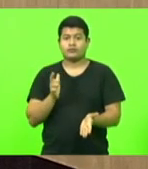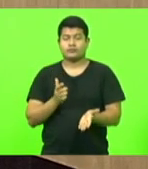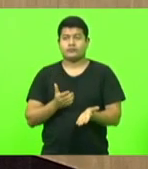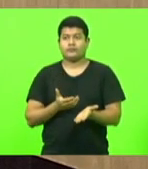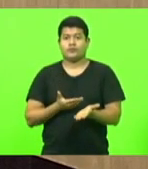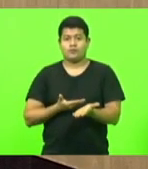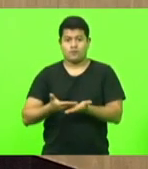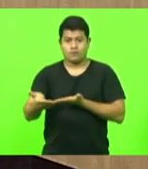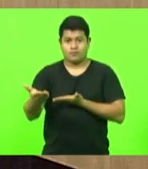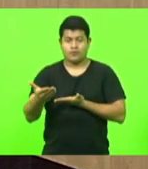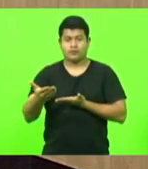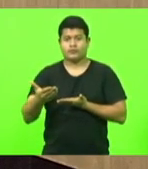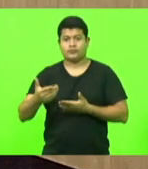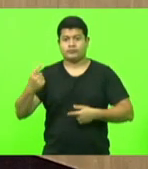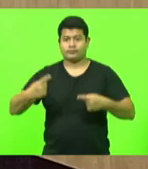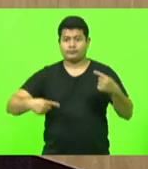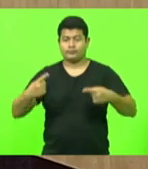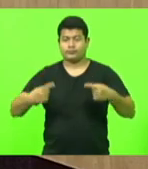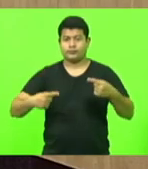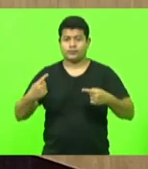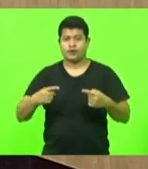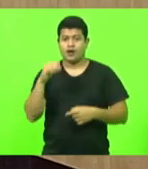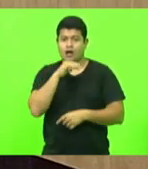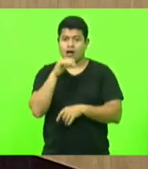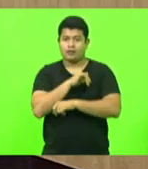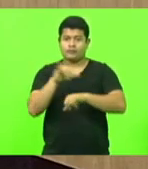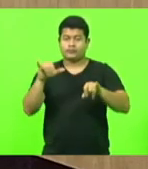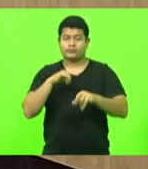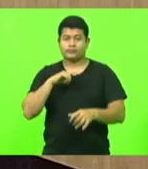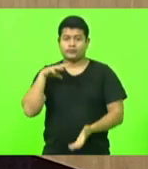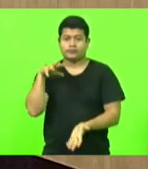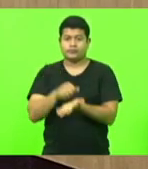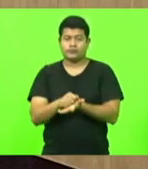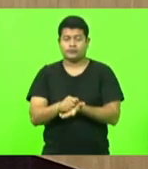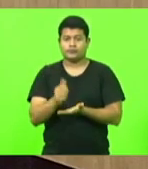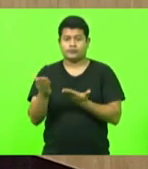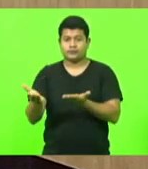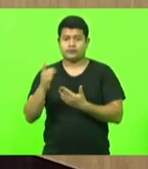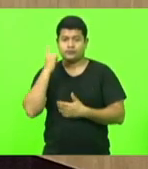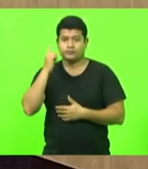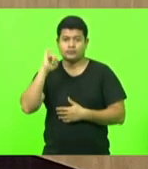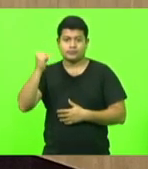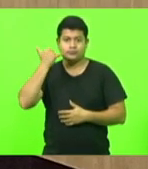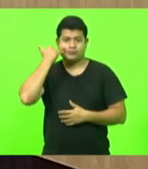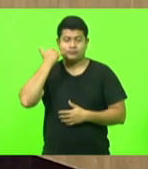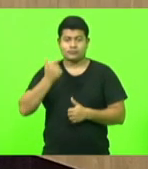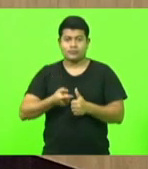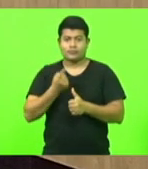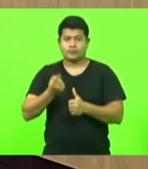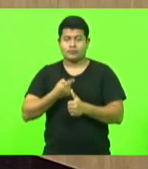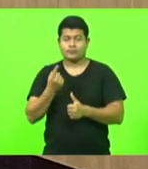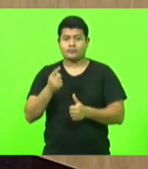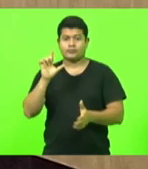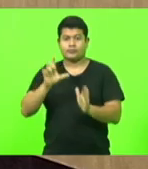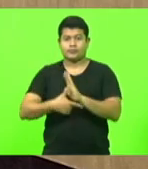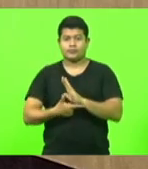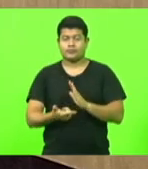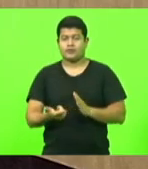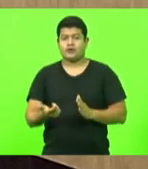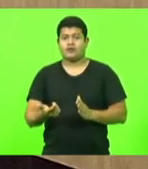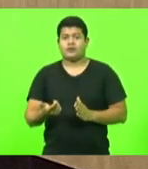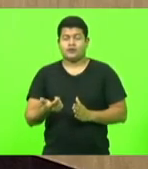a palavra em breves comunicações, que já está inscrito o deputado Gessé Lopes como primeiro orador, seguido a deputada Luciana